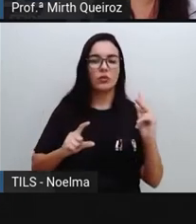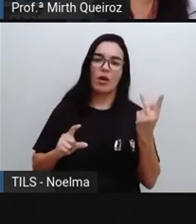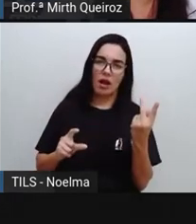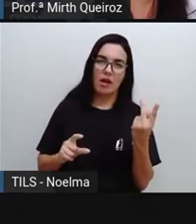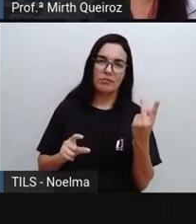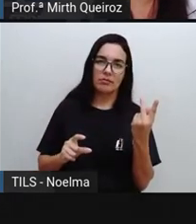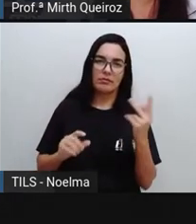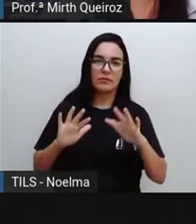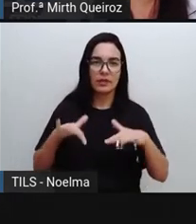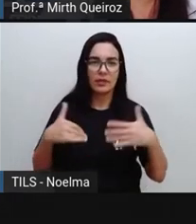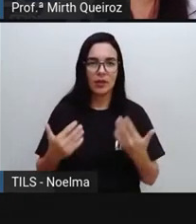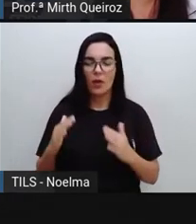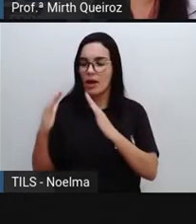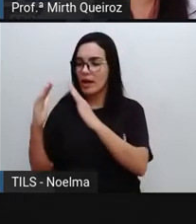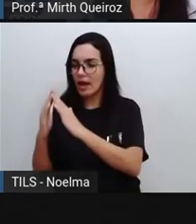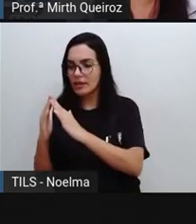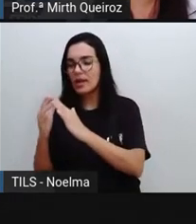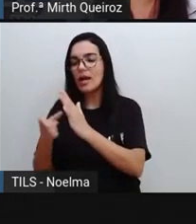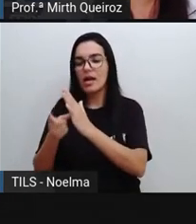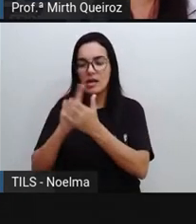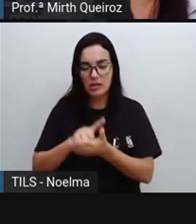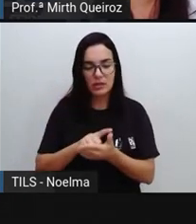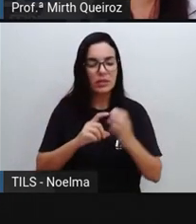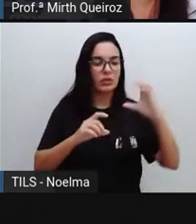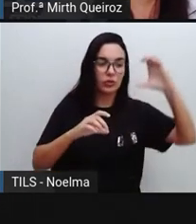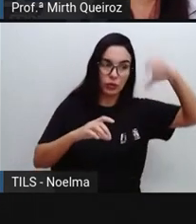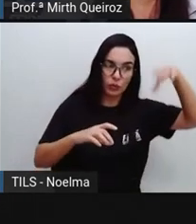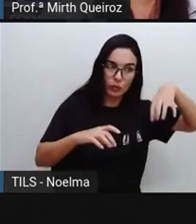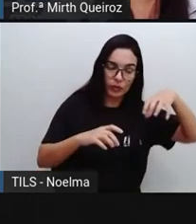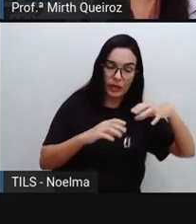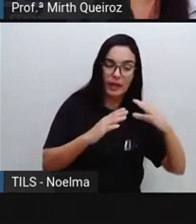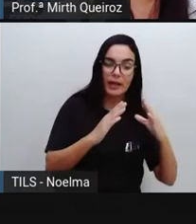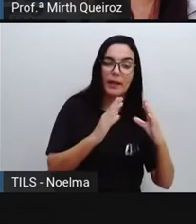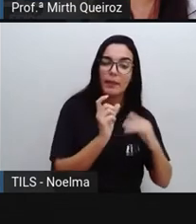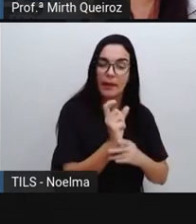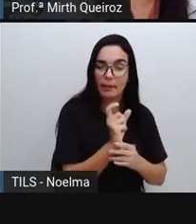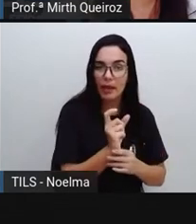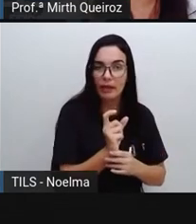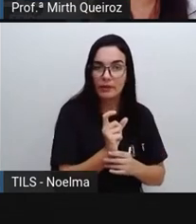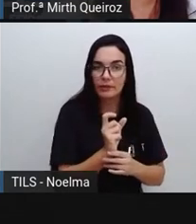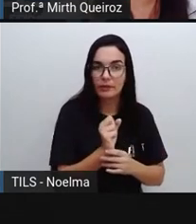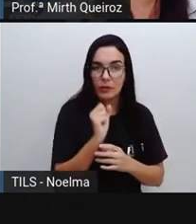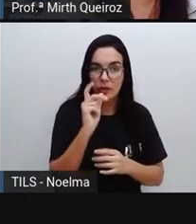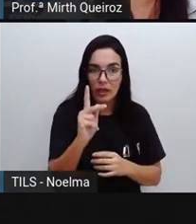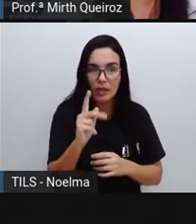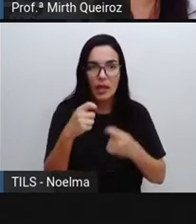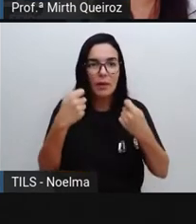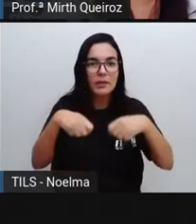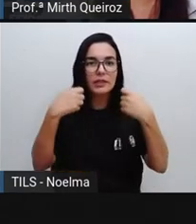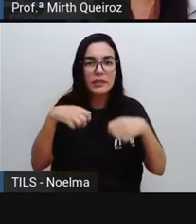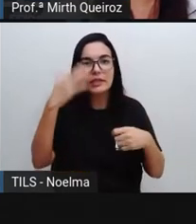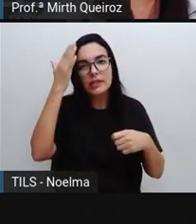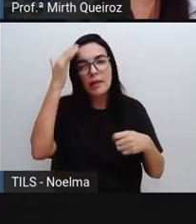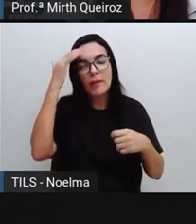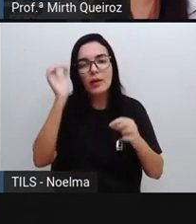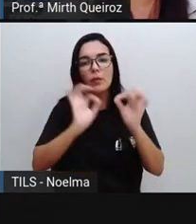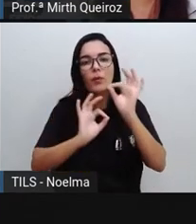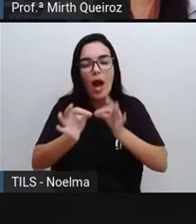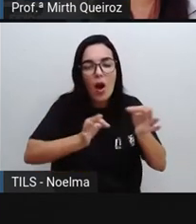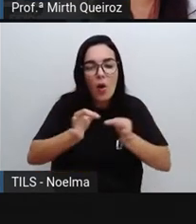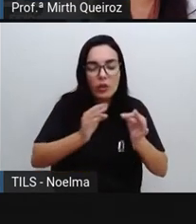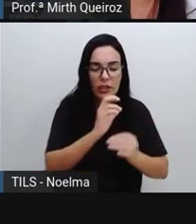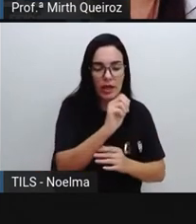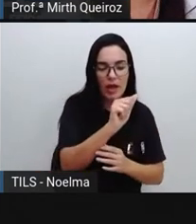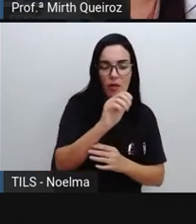Então, a palavra casa vai vir antes de chuva. O importante é a gente decorar a ordem alfabética e assim vai ficar